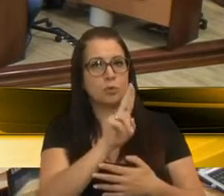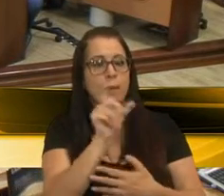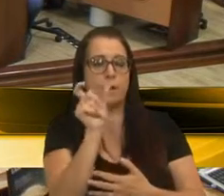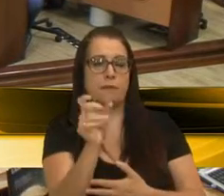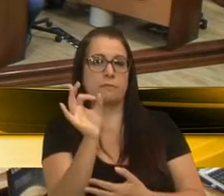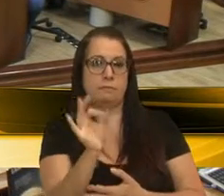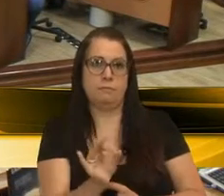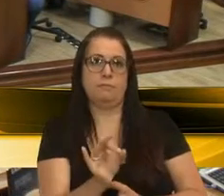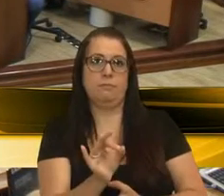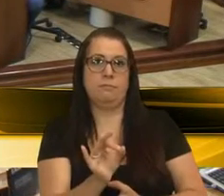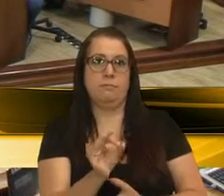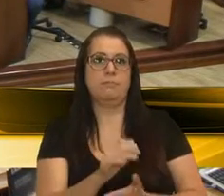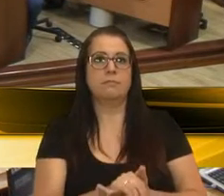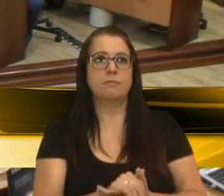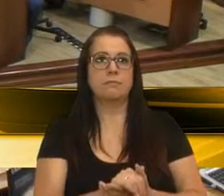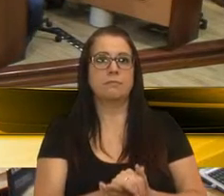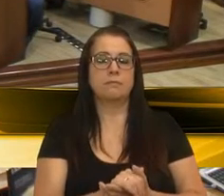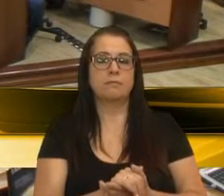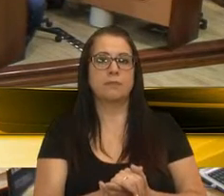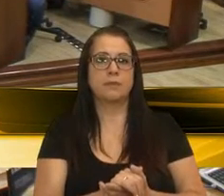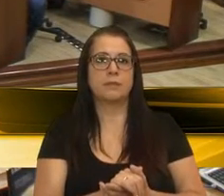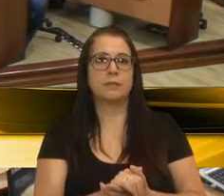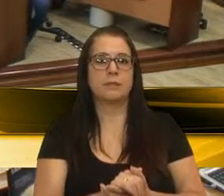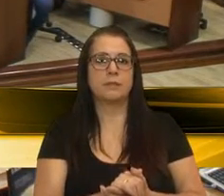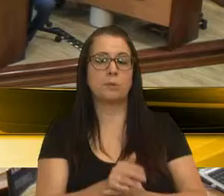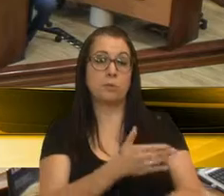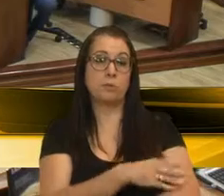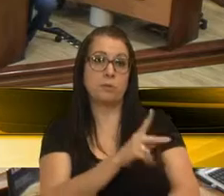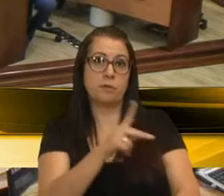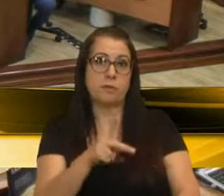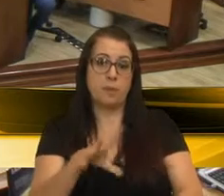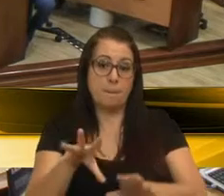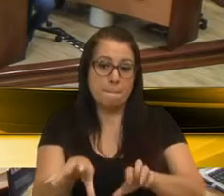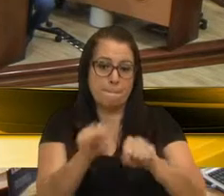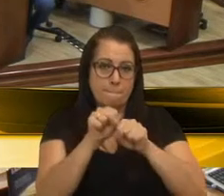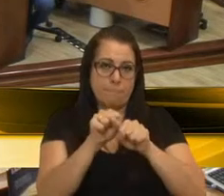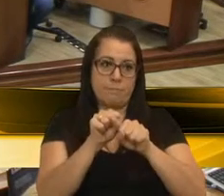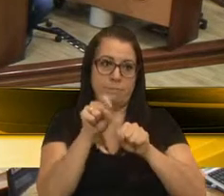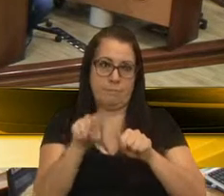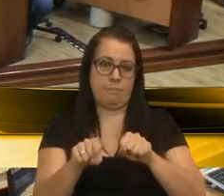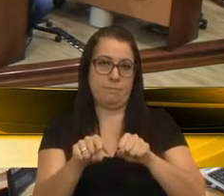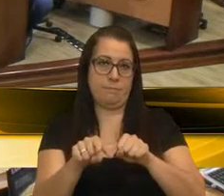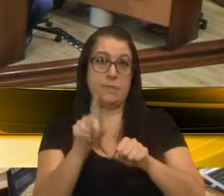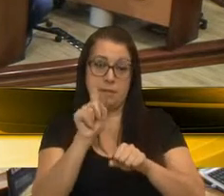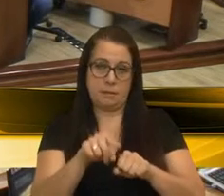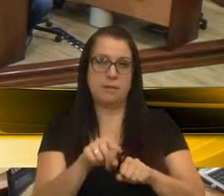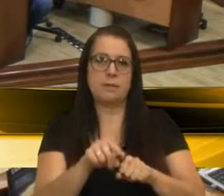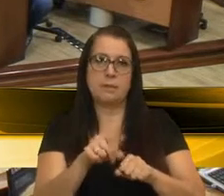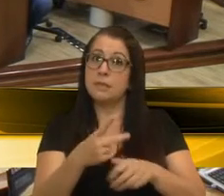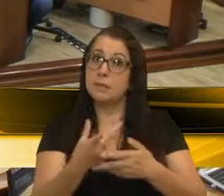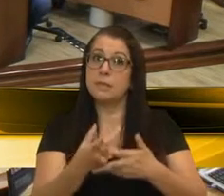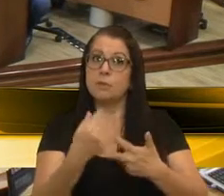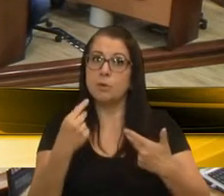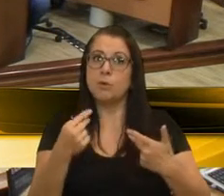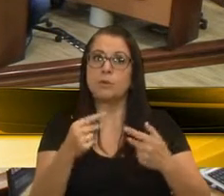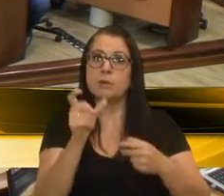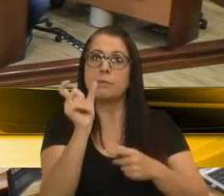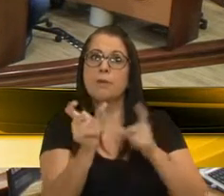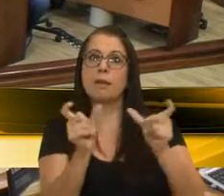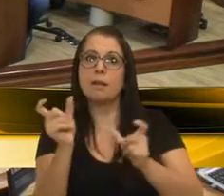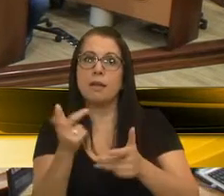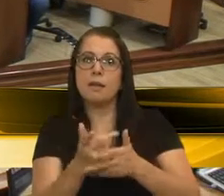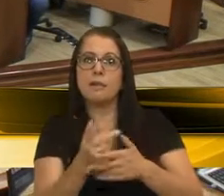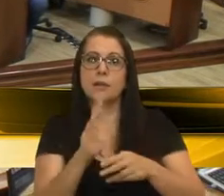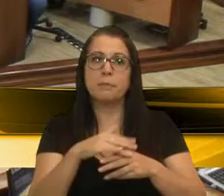palavra correta, a mania de professor de história, pertencimento. Não é, Paulo? Essa é uma das palavras que a gente